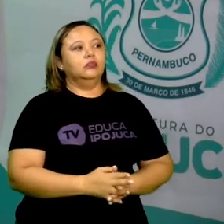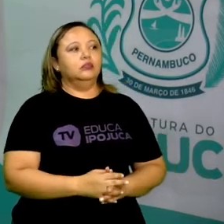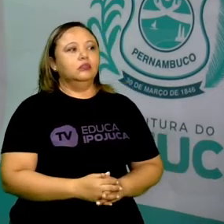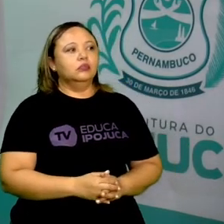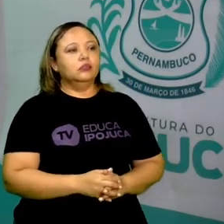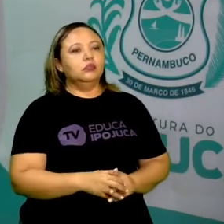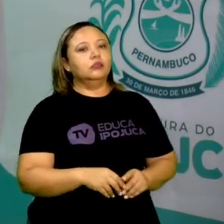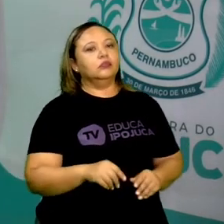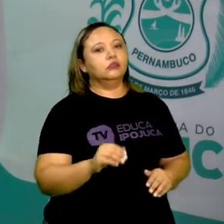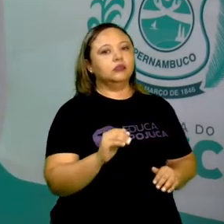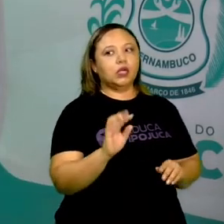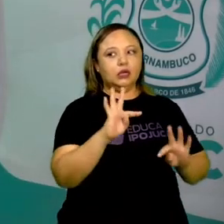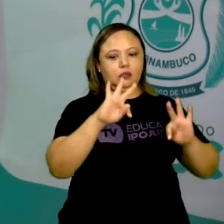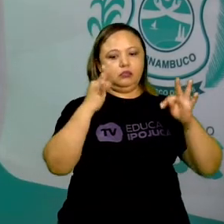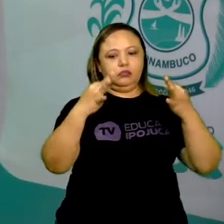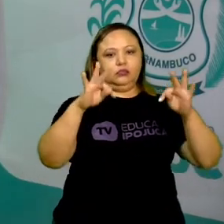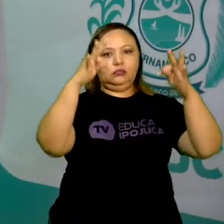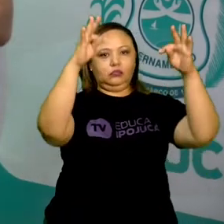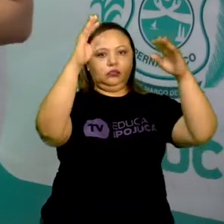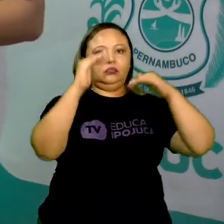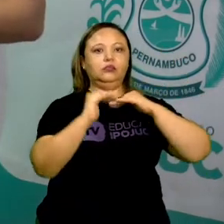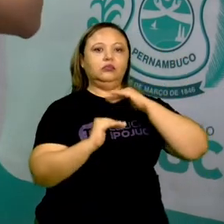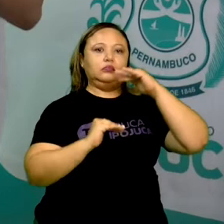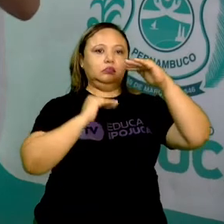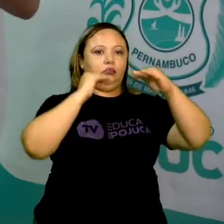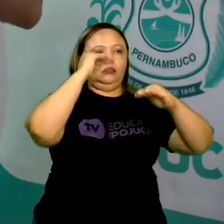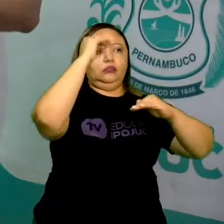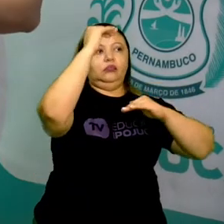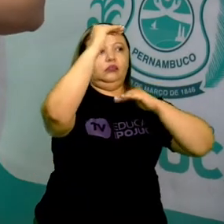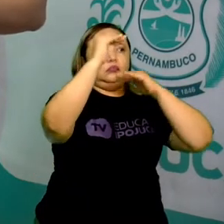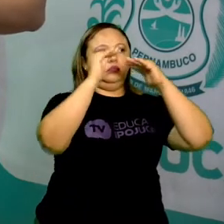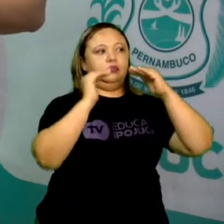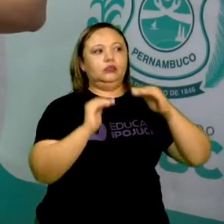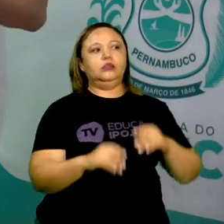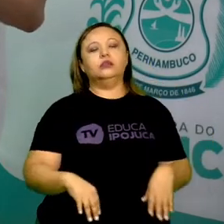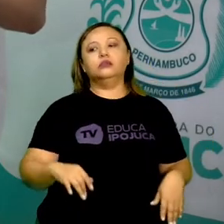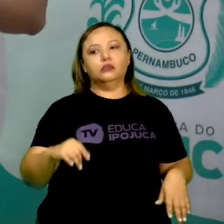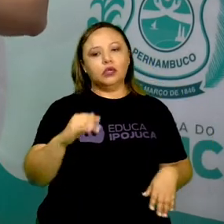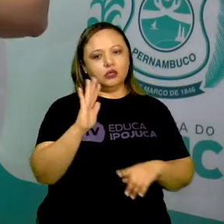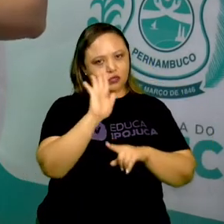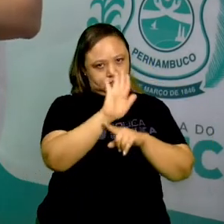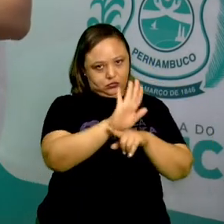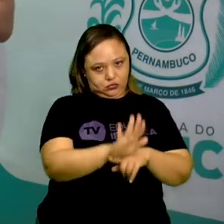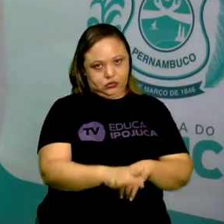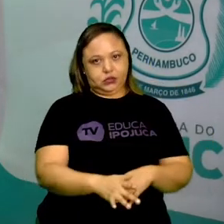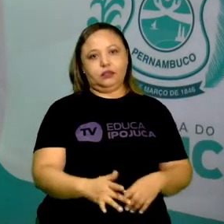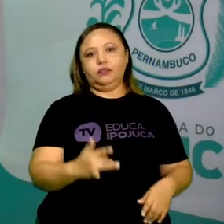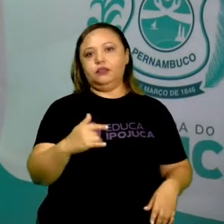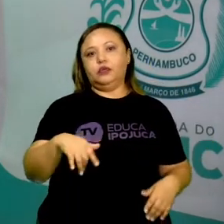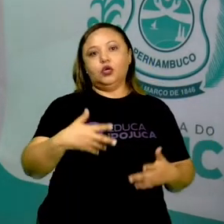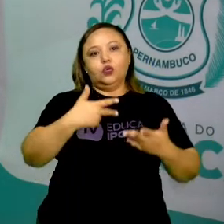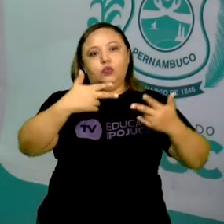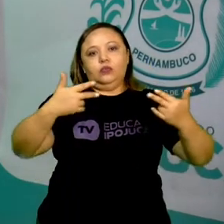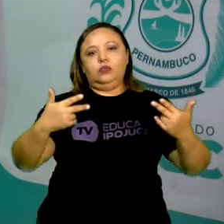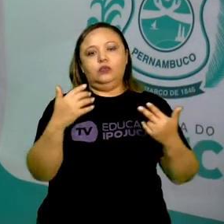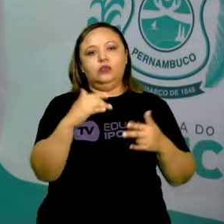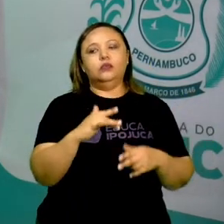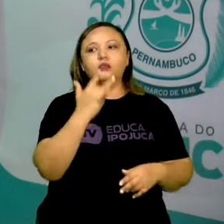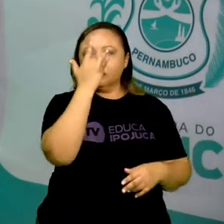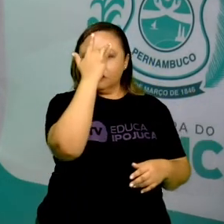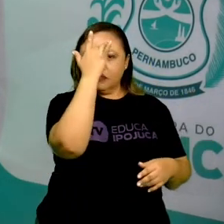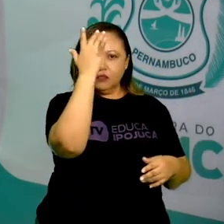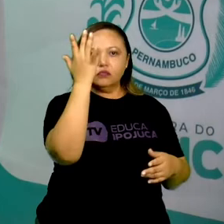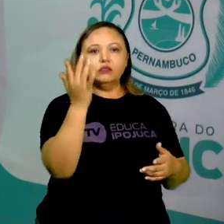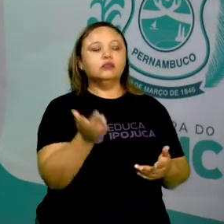Os avanços tecnológicos promovem conforto e facilidade. Realmente, porque aí veio os